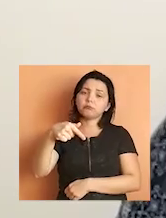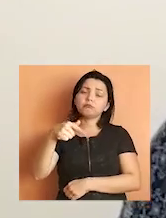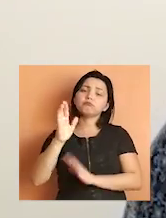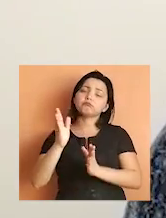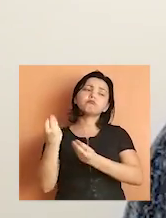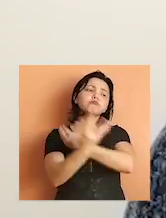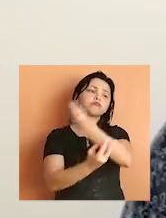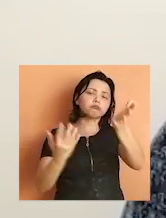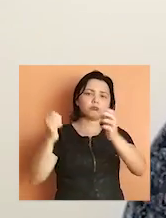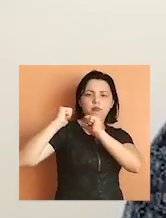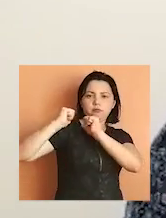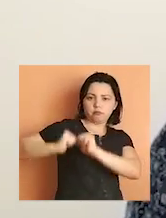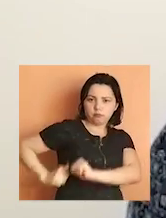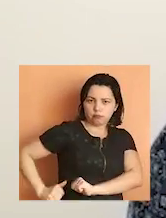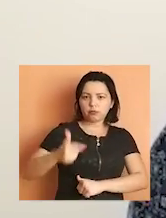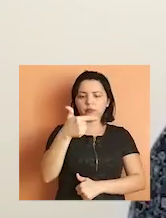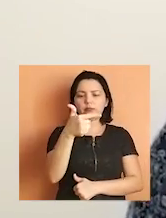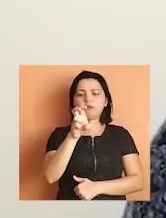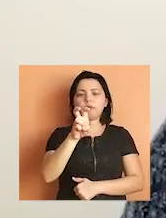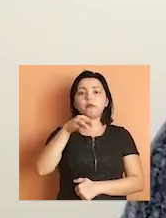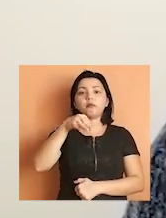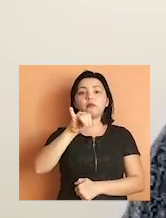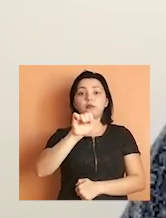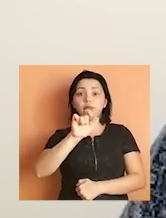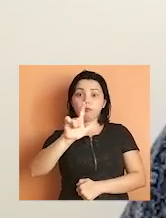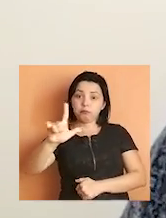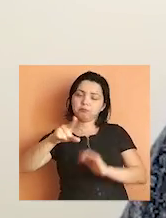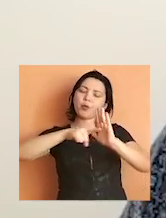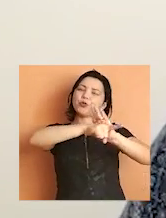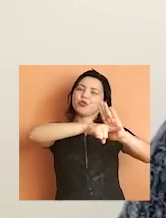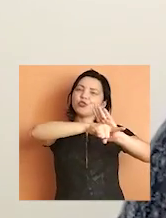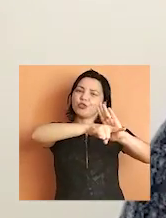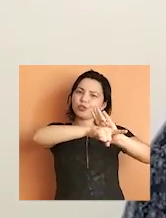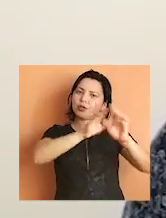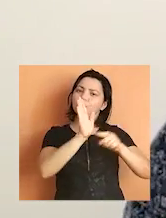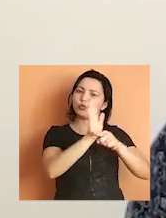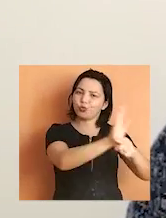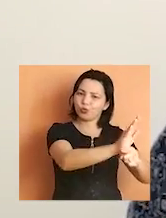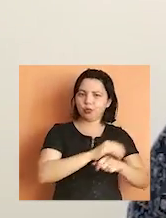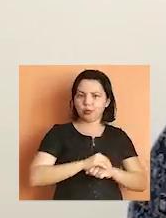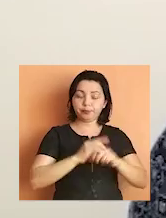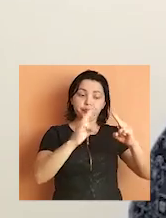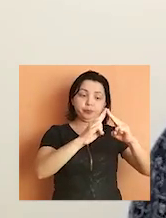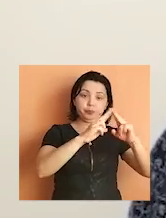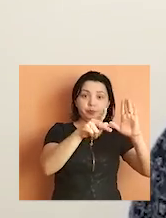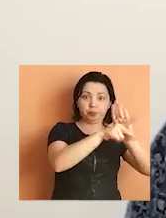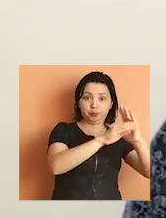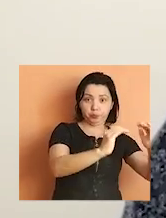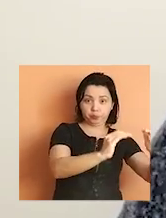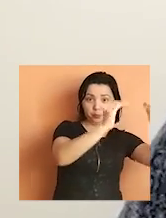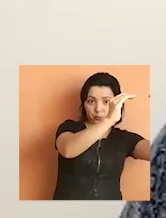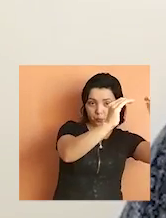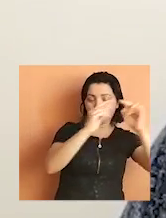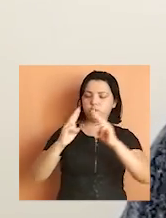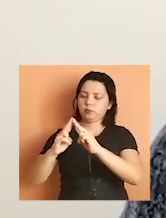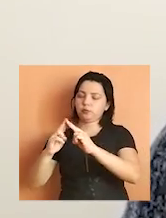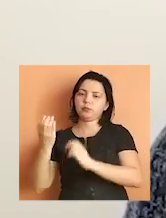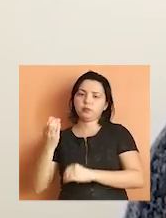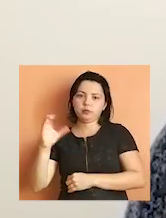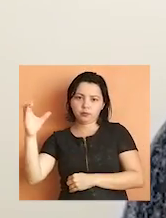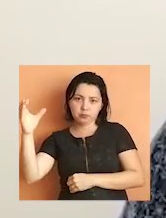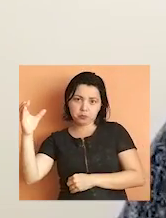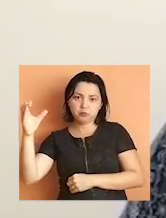disponibilizará 25 mil bolsas de iniciação científica para instituições de ensino superior e instituições